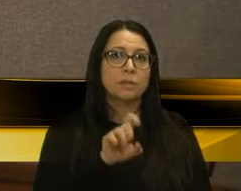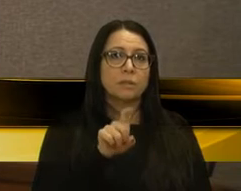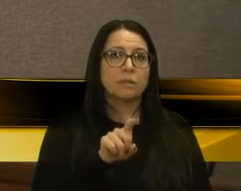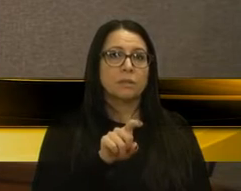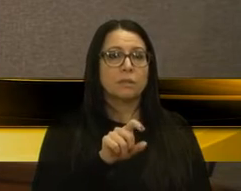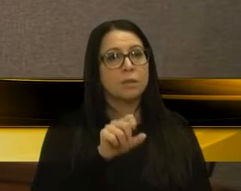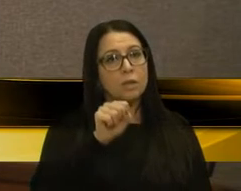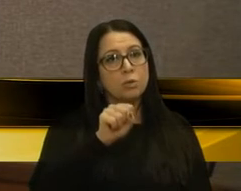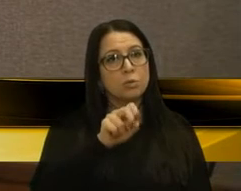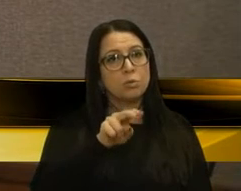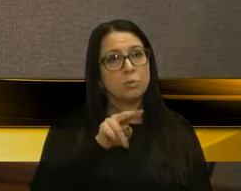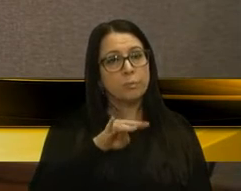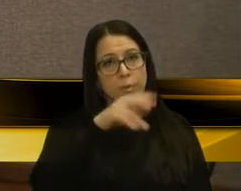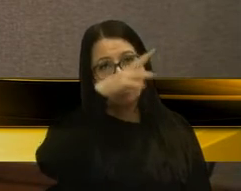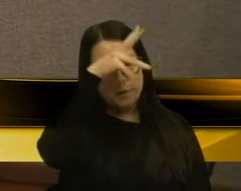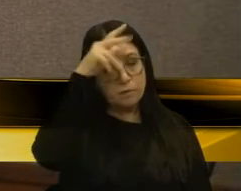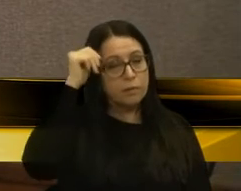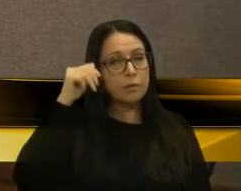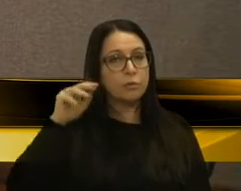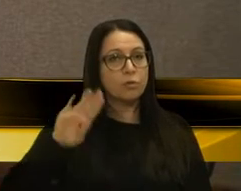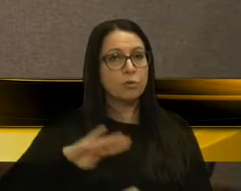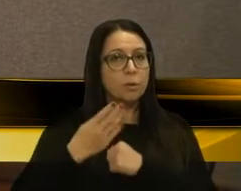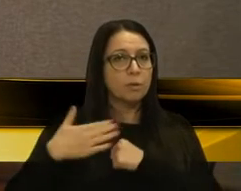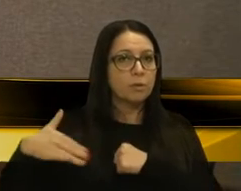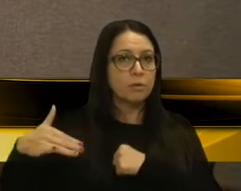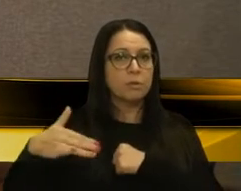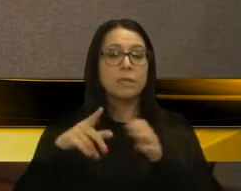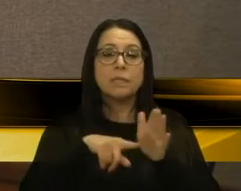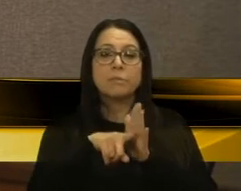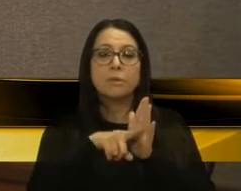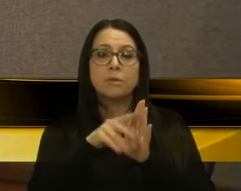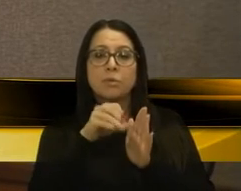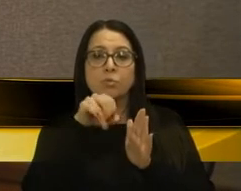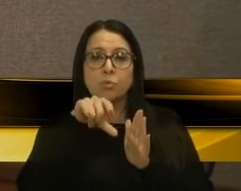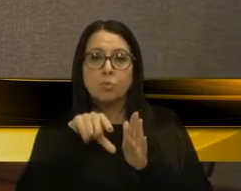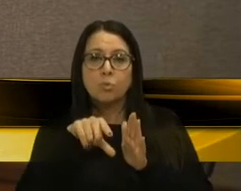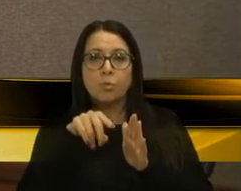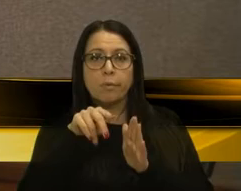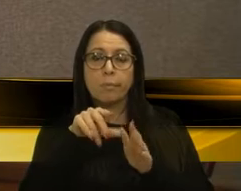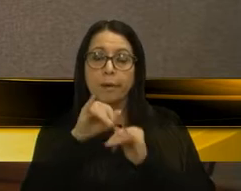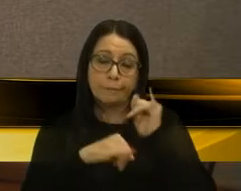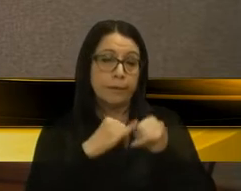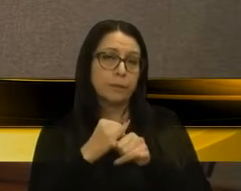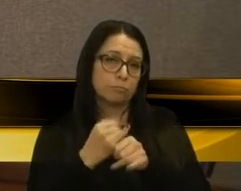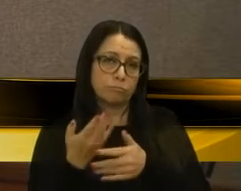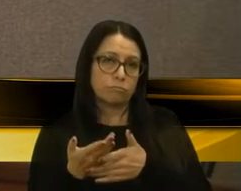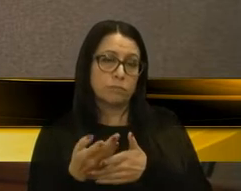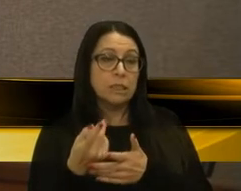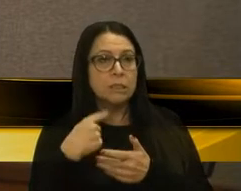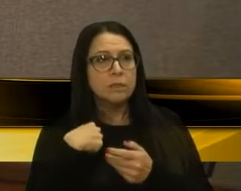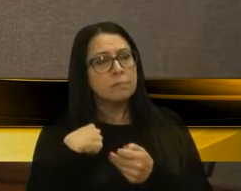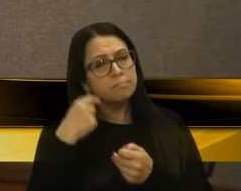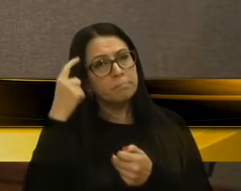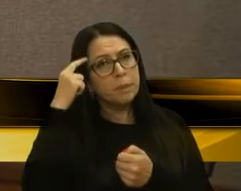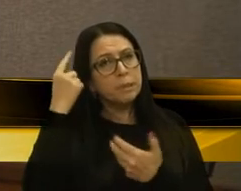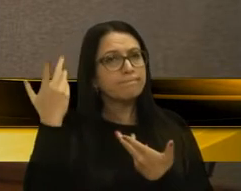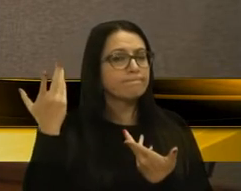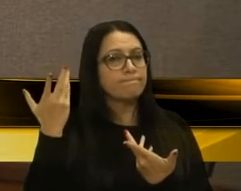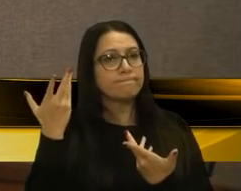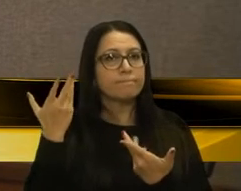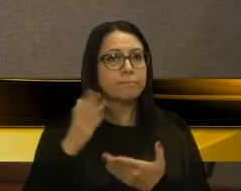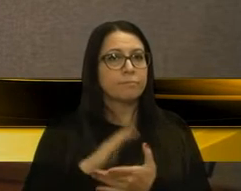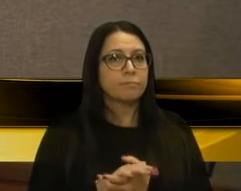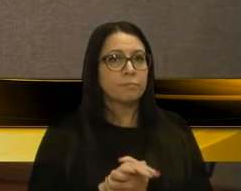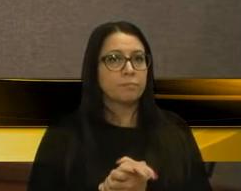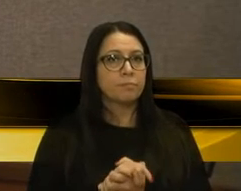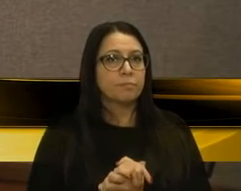pesquisa online me faz até ficar assim um tanto